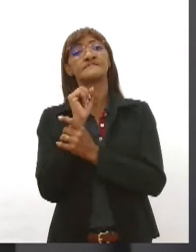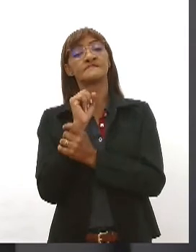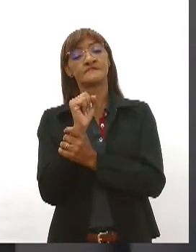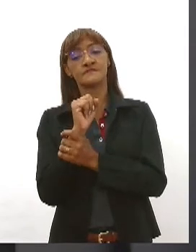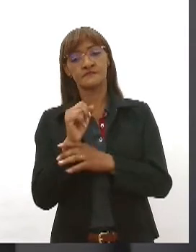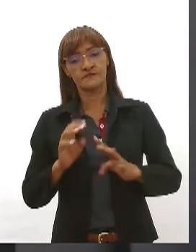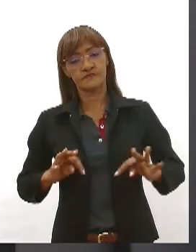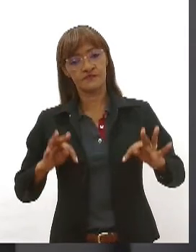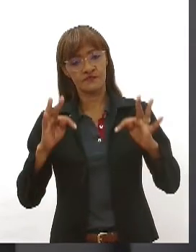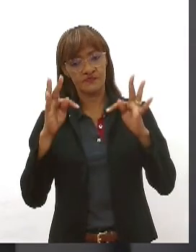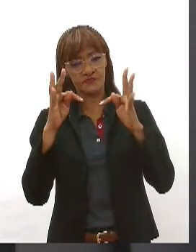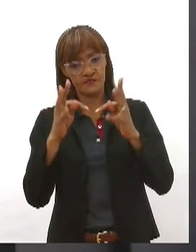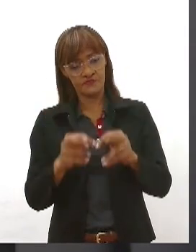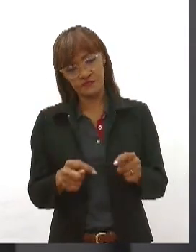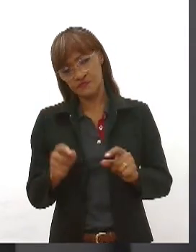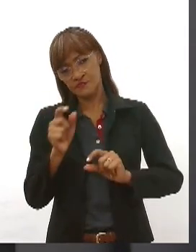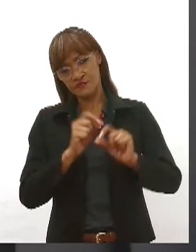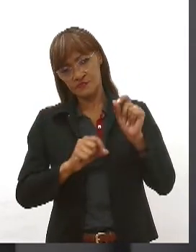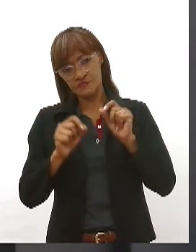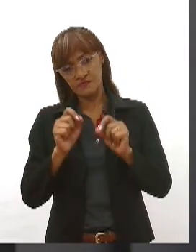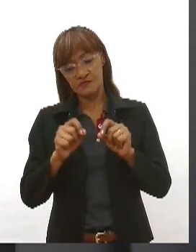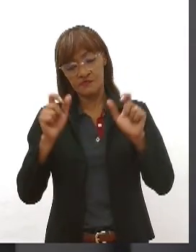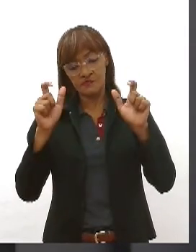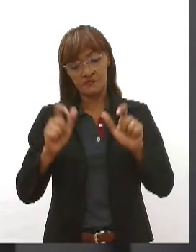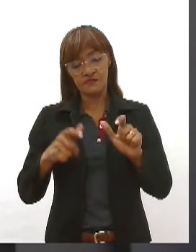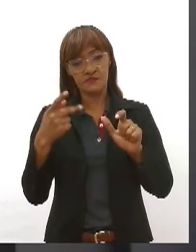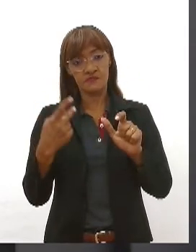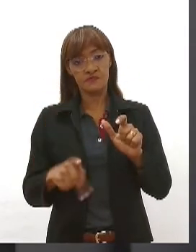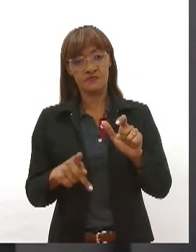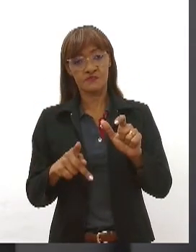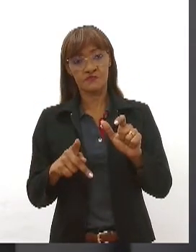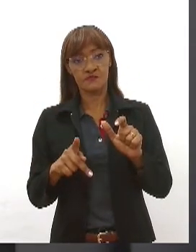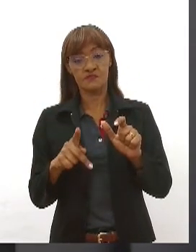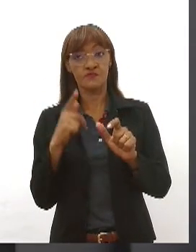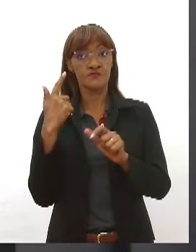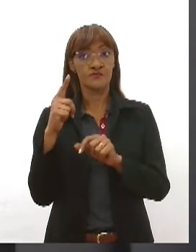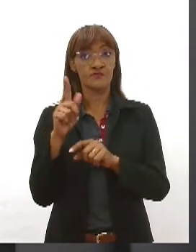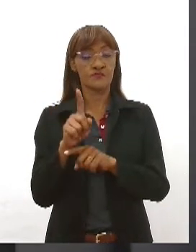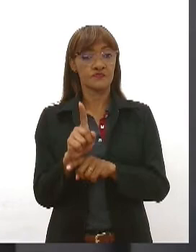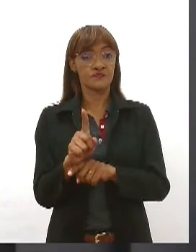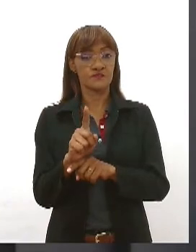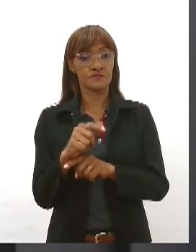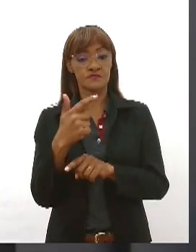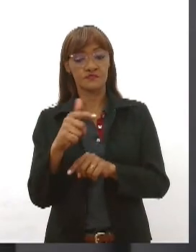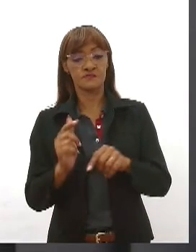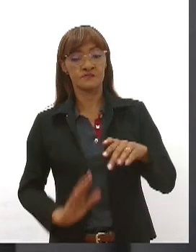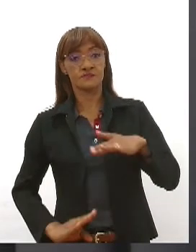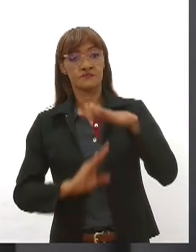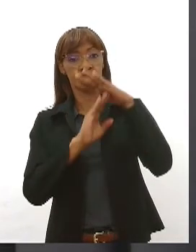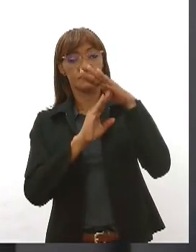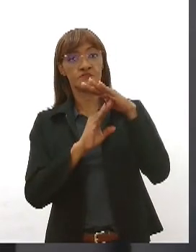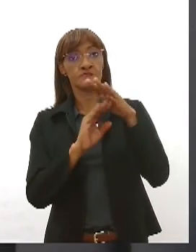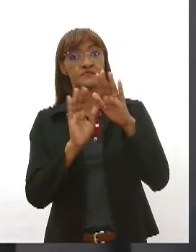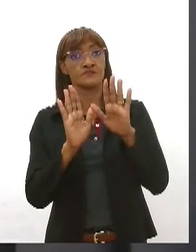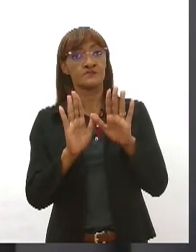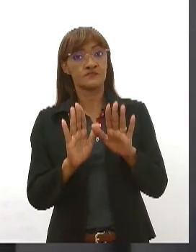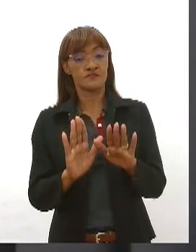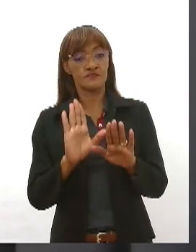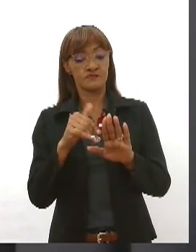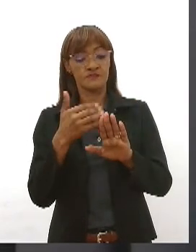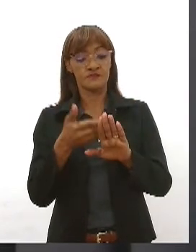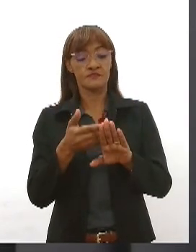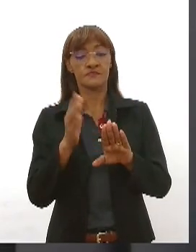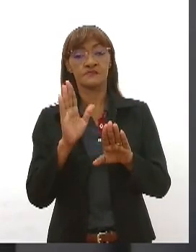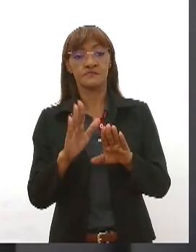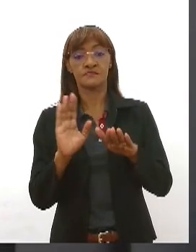operacionalização da Carmo Energy não ultrapassa os limites da empresa, restringindo tão somente a